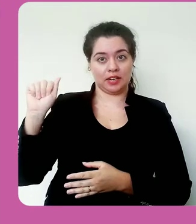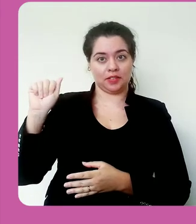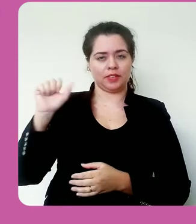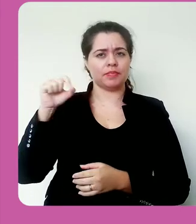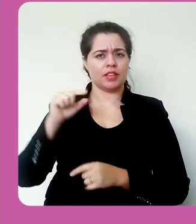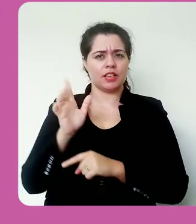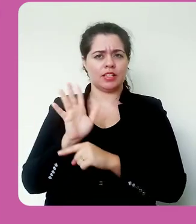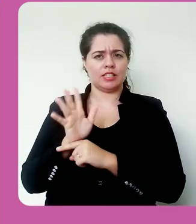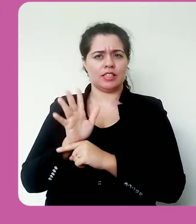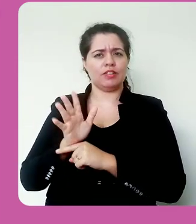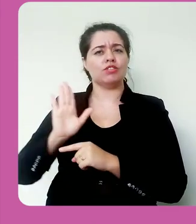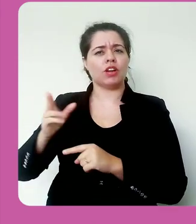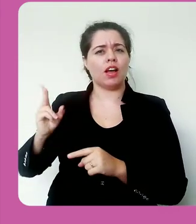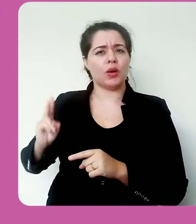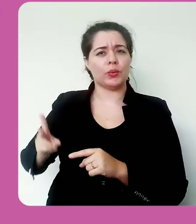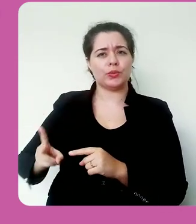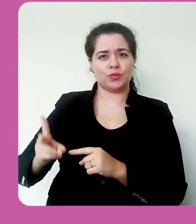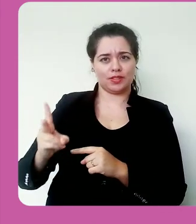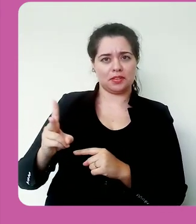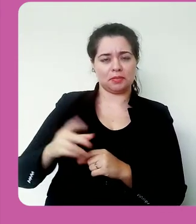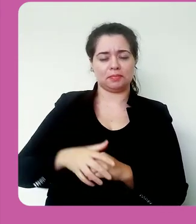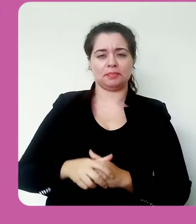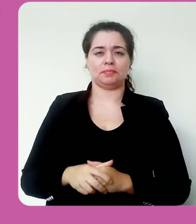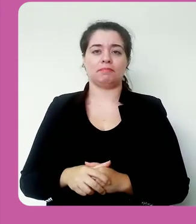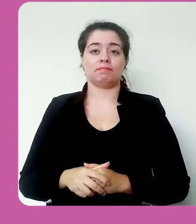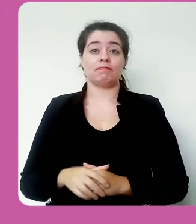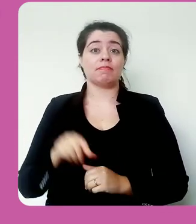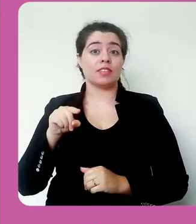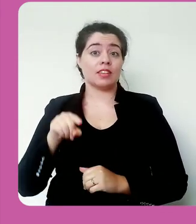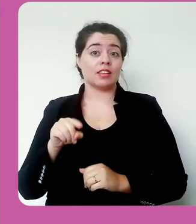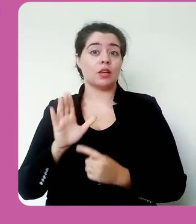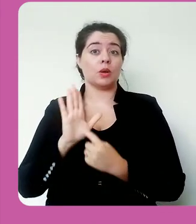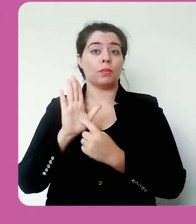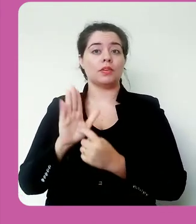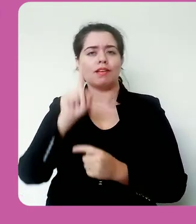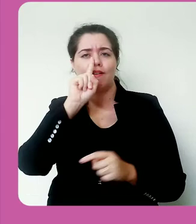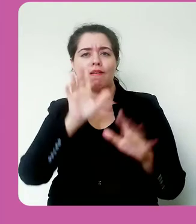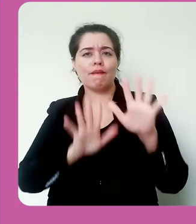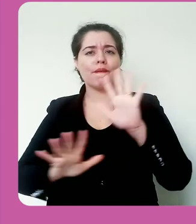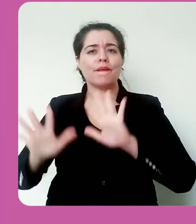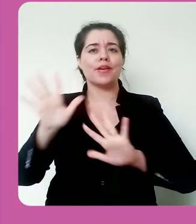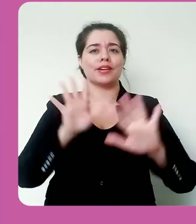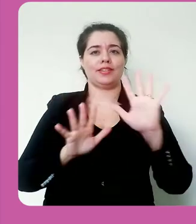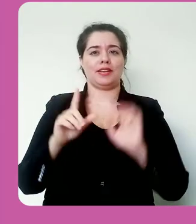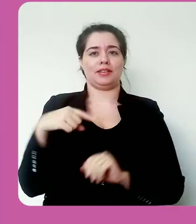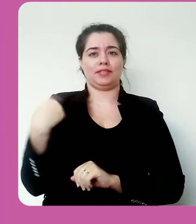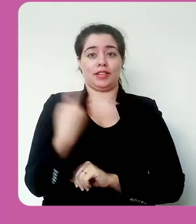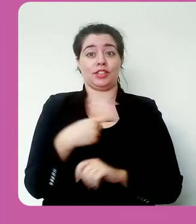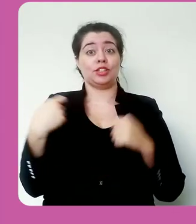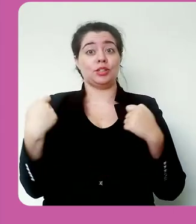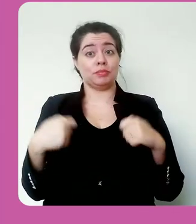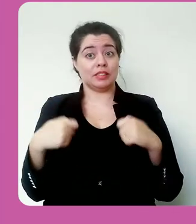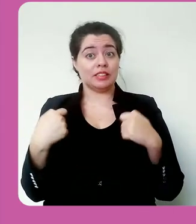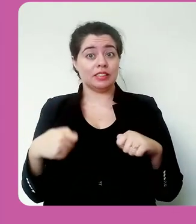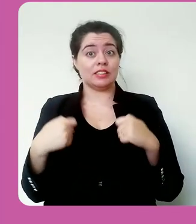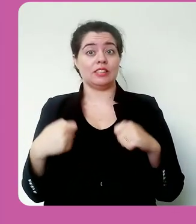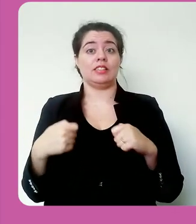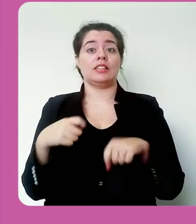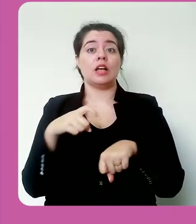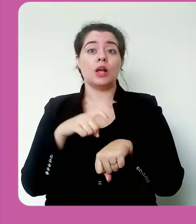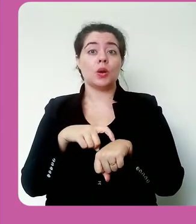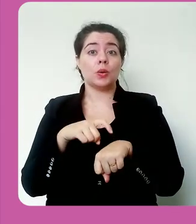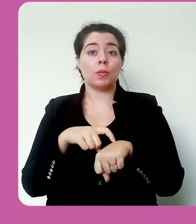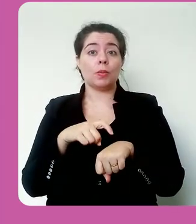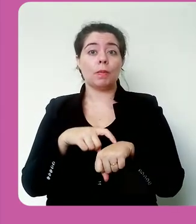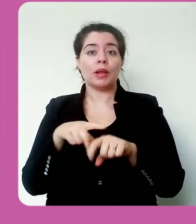e nesse vídeo aqui eu quero mostrar alguns cuidados que nós devemos ter ao corrigir a